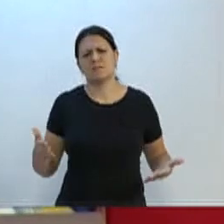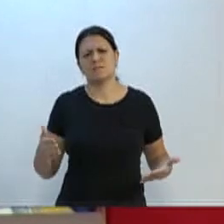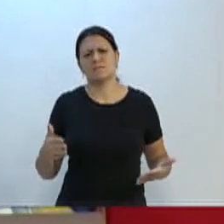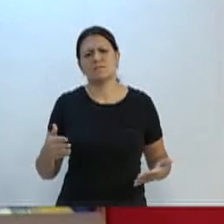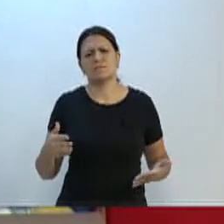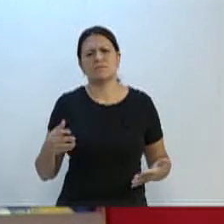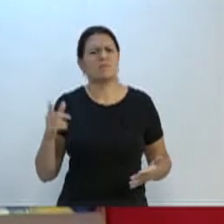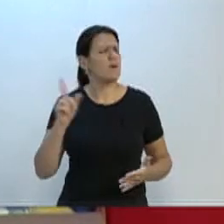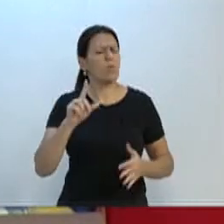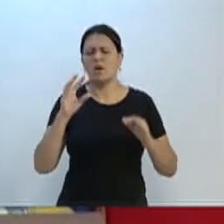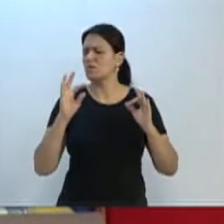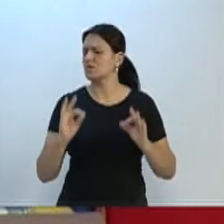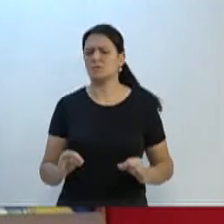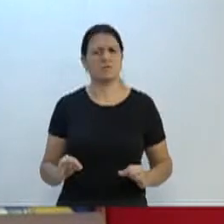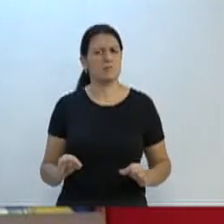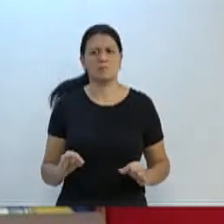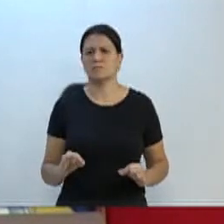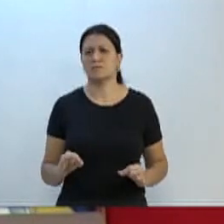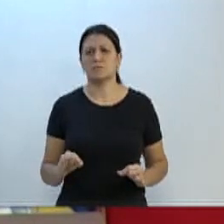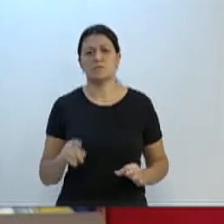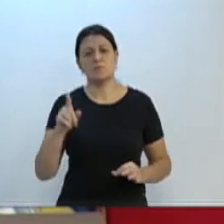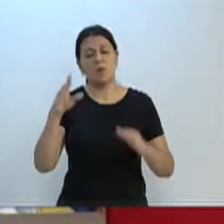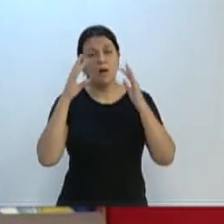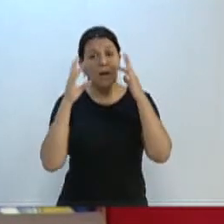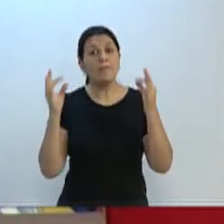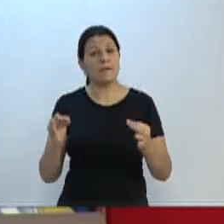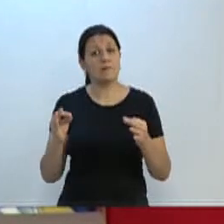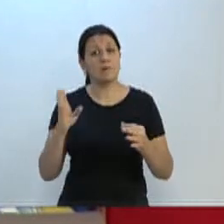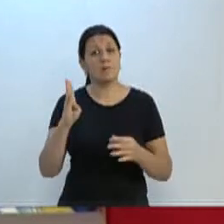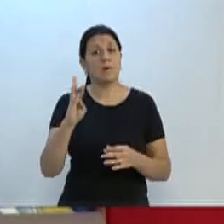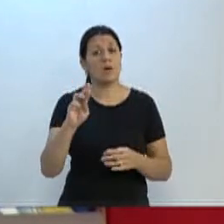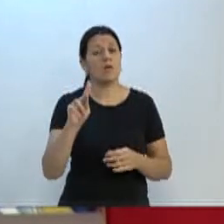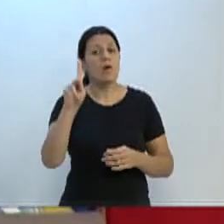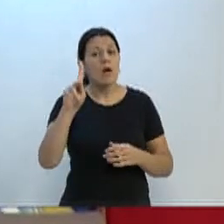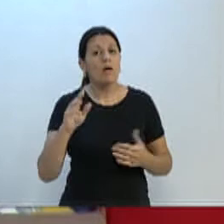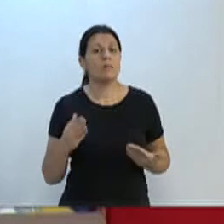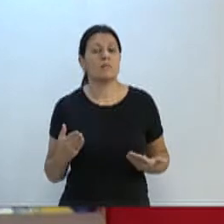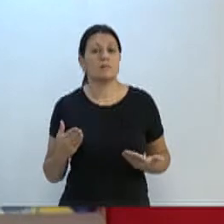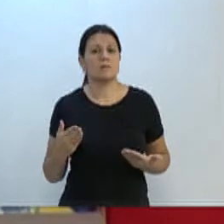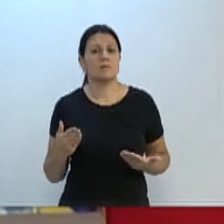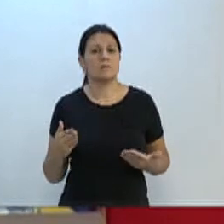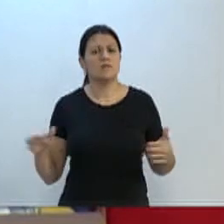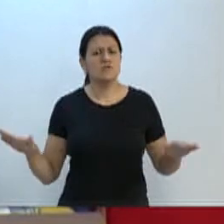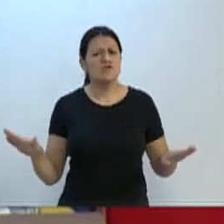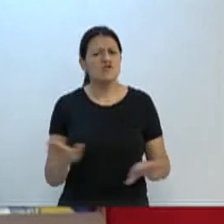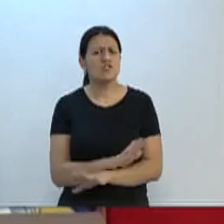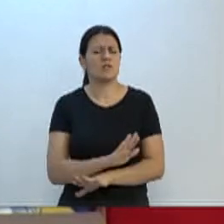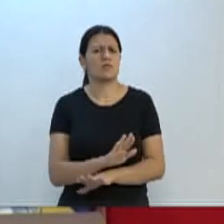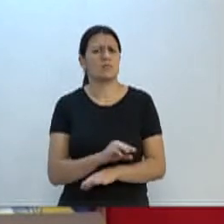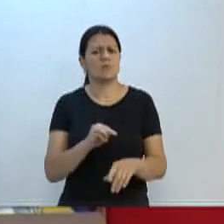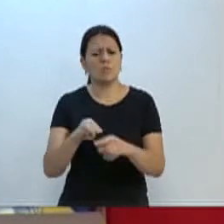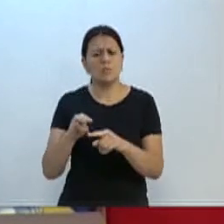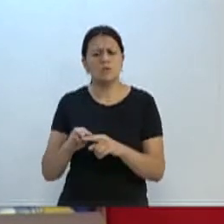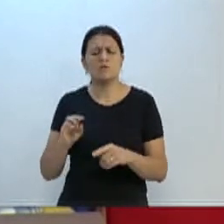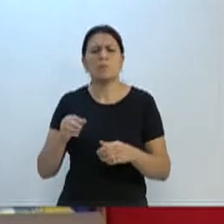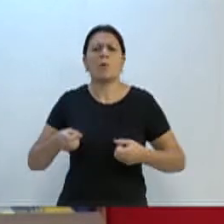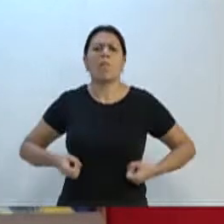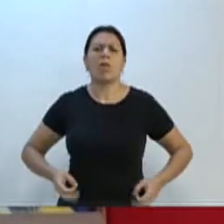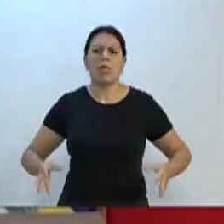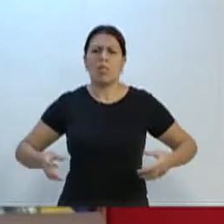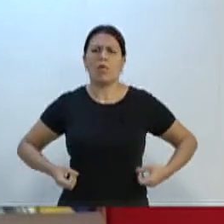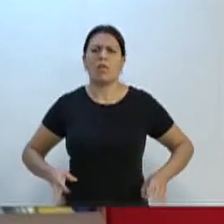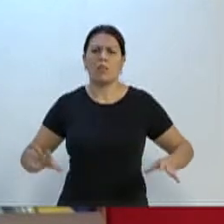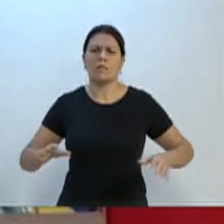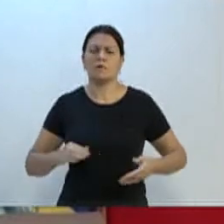Senhores da BRK, prestem atenção no que estão fazendo e cheguem no nosso município gastar dinheiro para arrumar as cagadas que vocês vêm fazendo pela nossa cidade.